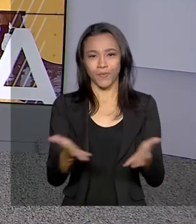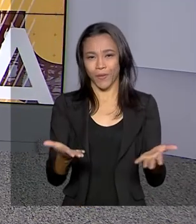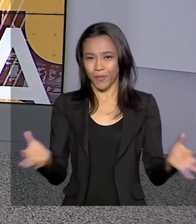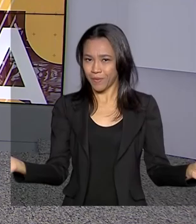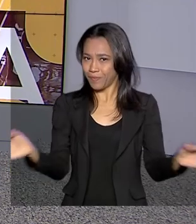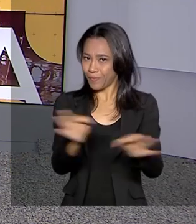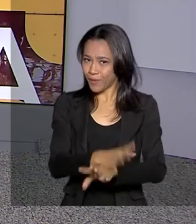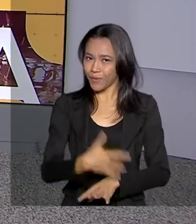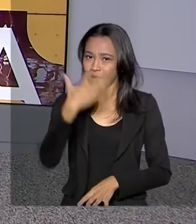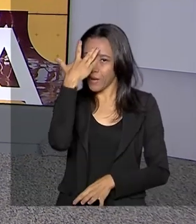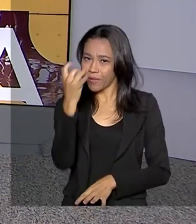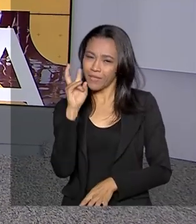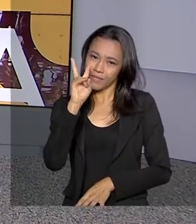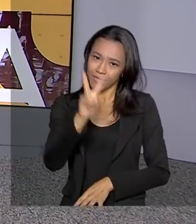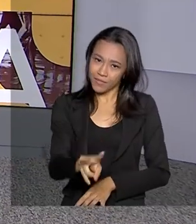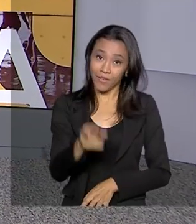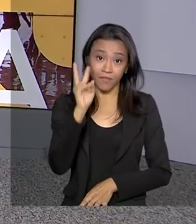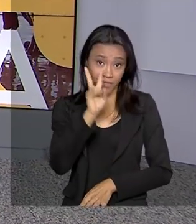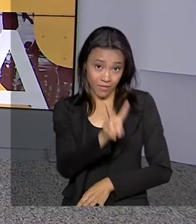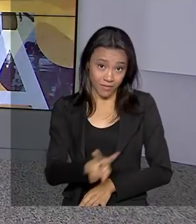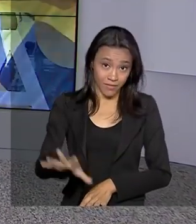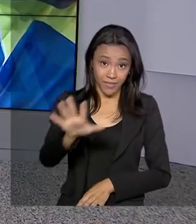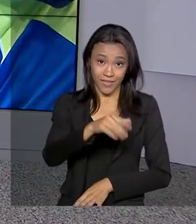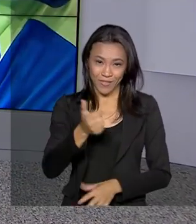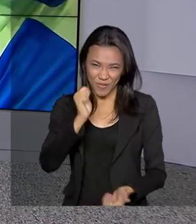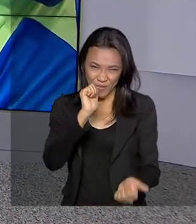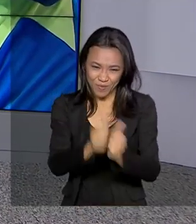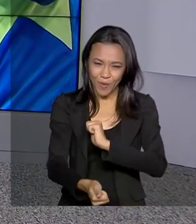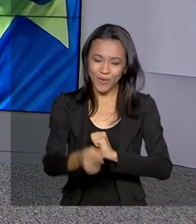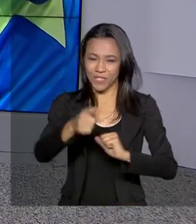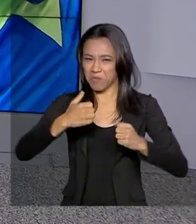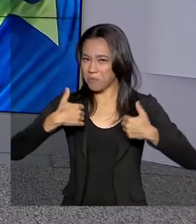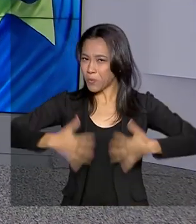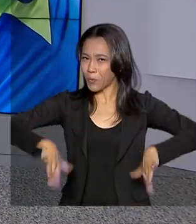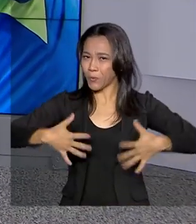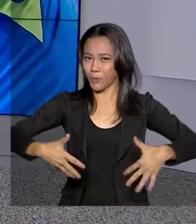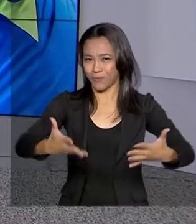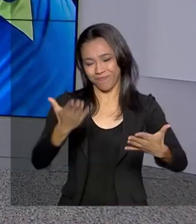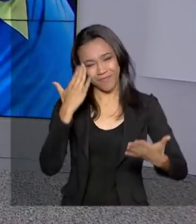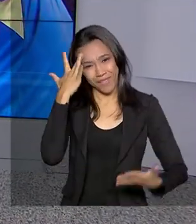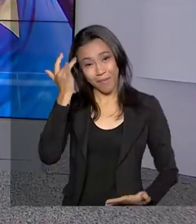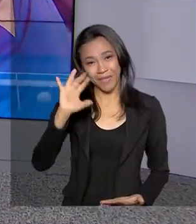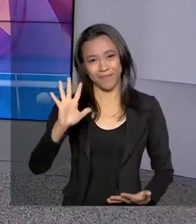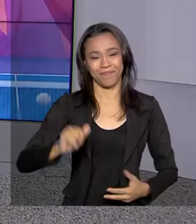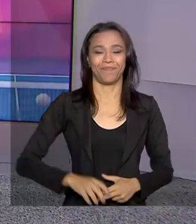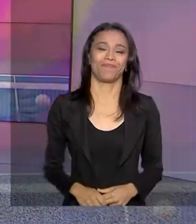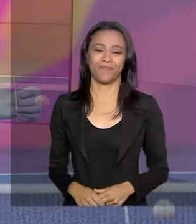E a gente se vê amanhã. Fica agora com imagens dos nossos atletas que estão brilhando no Pan. Até amanhã!